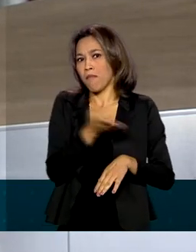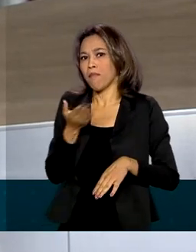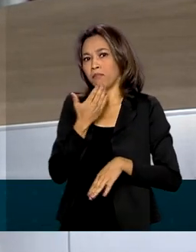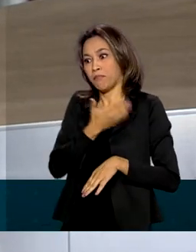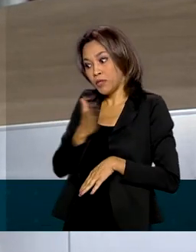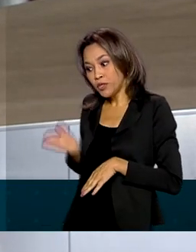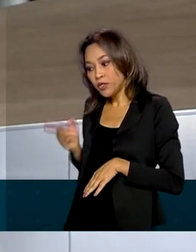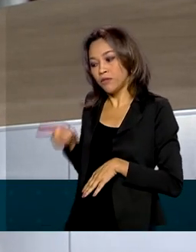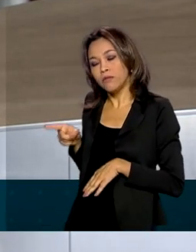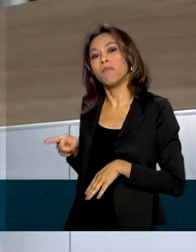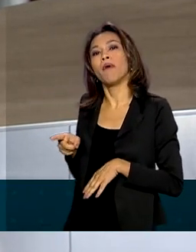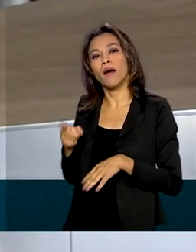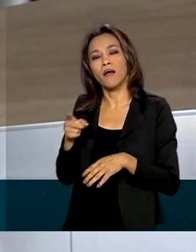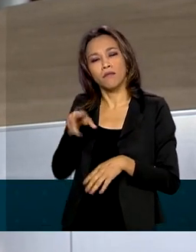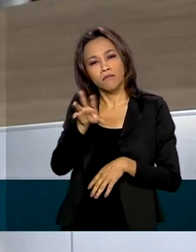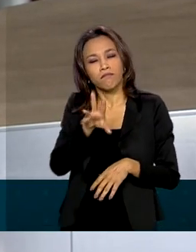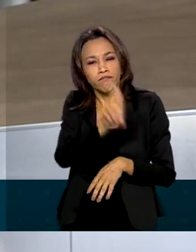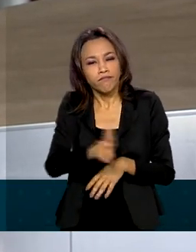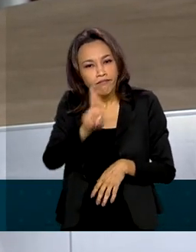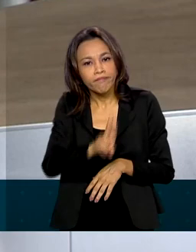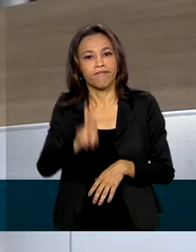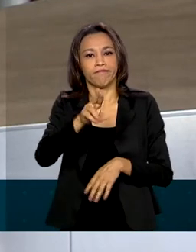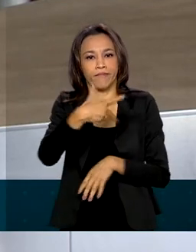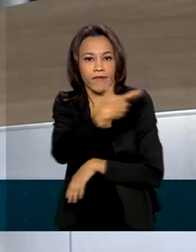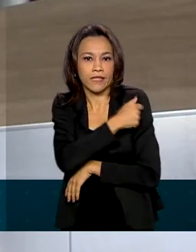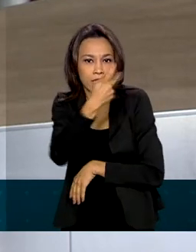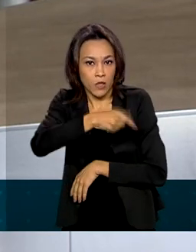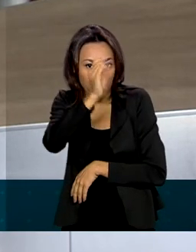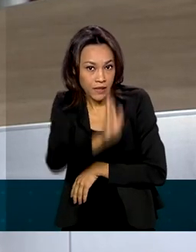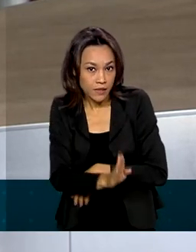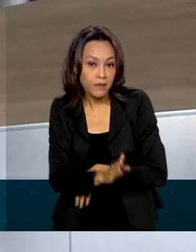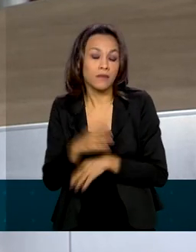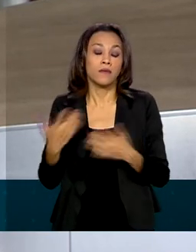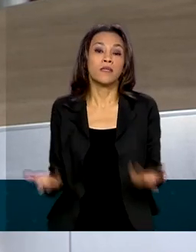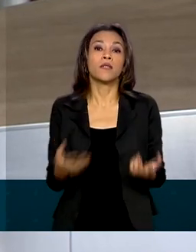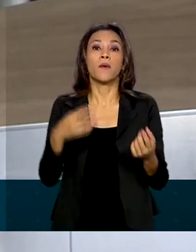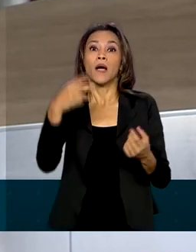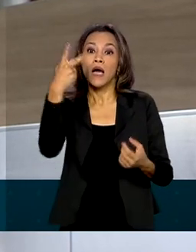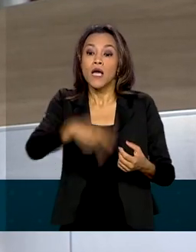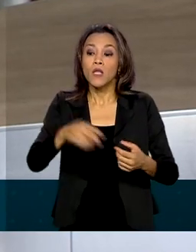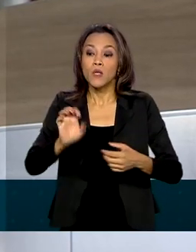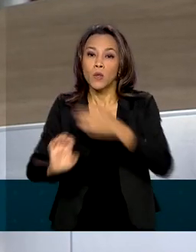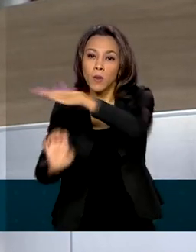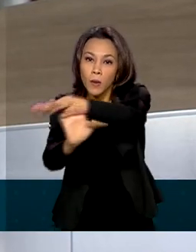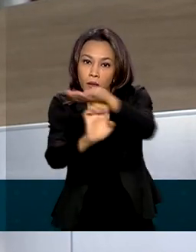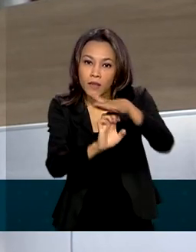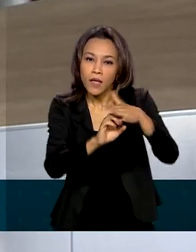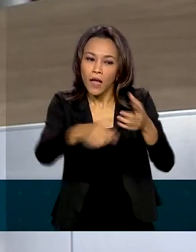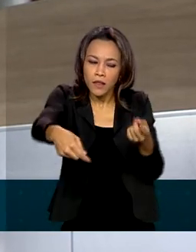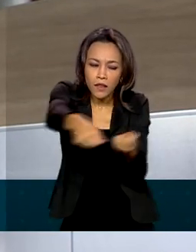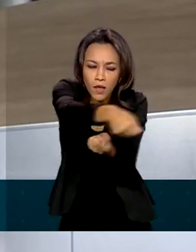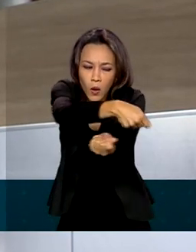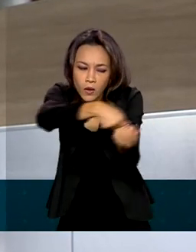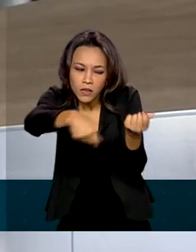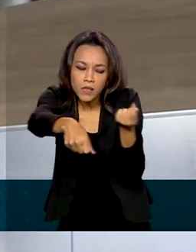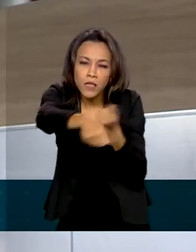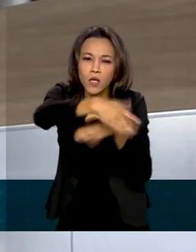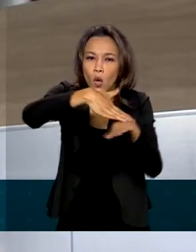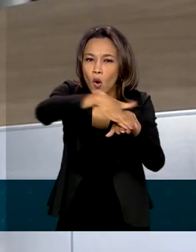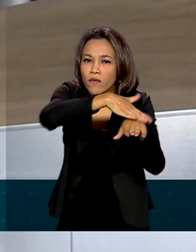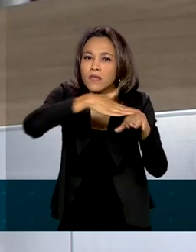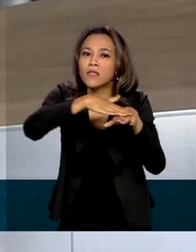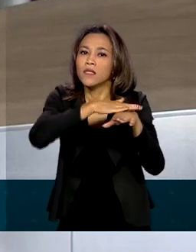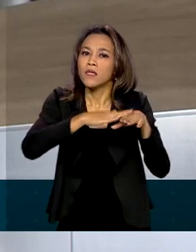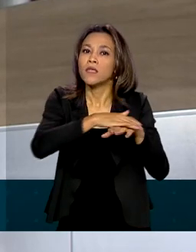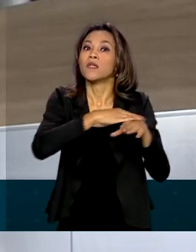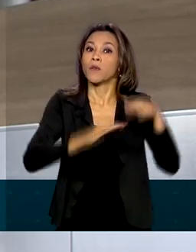Covaxin. A Associação Brasileira das Clínicas de Vacina negocia com a empresa indiana a compra de 5